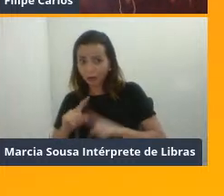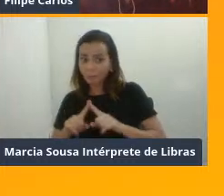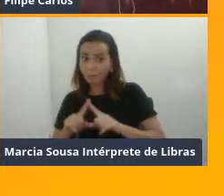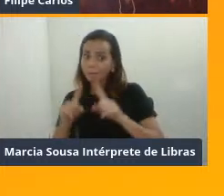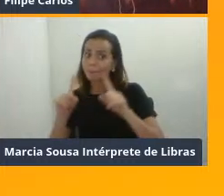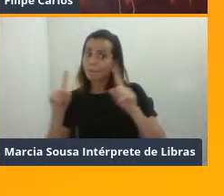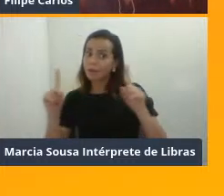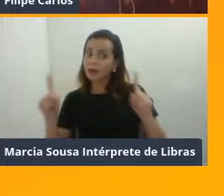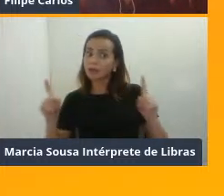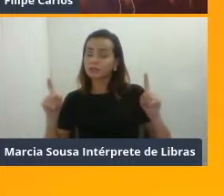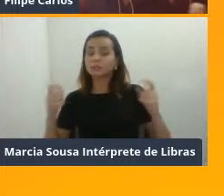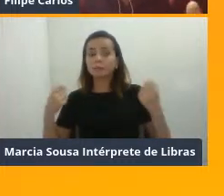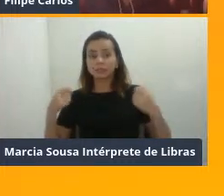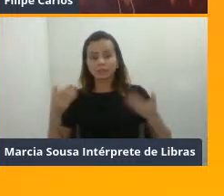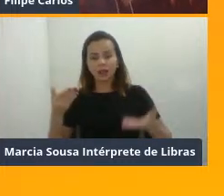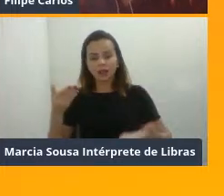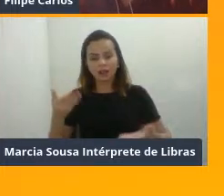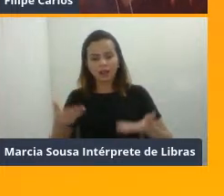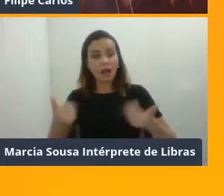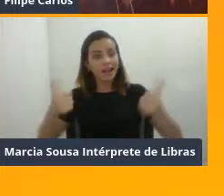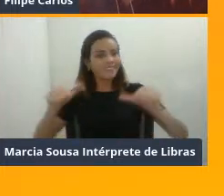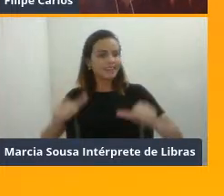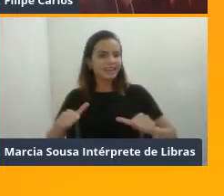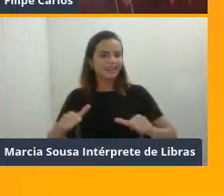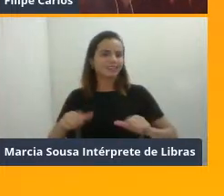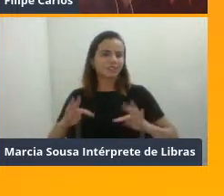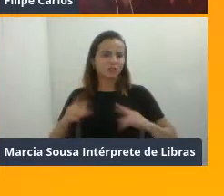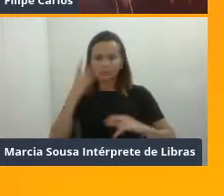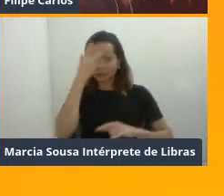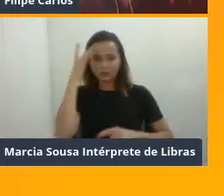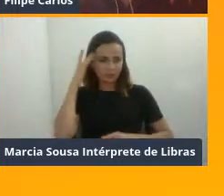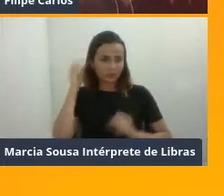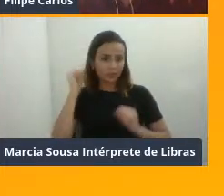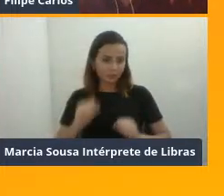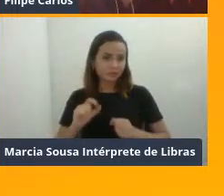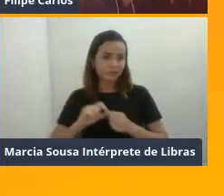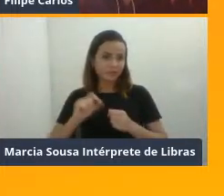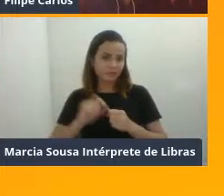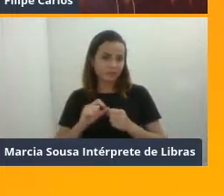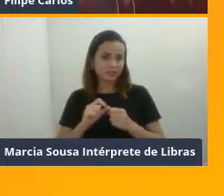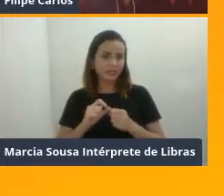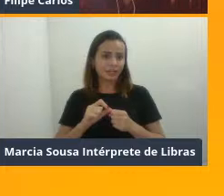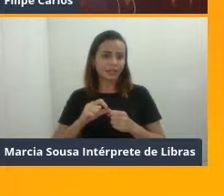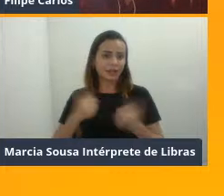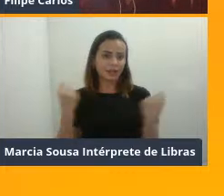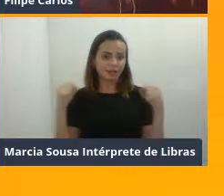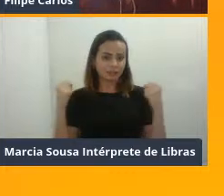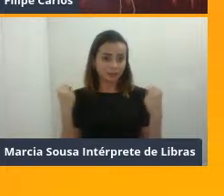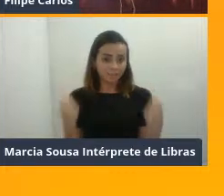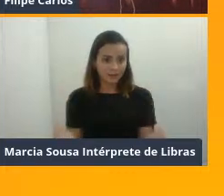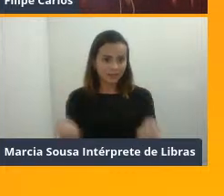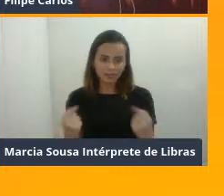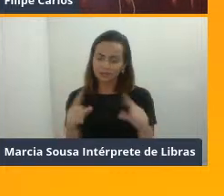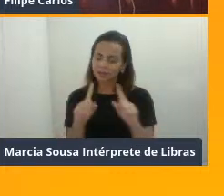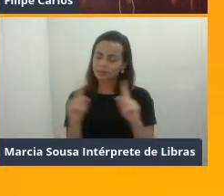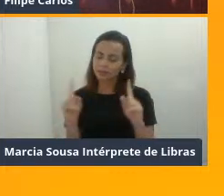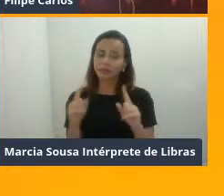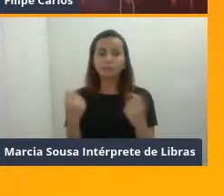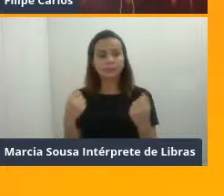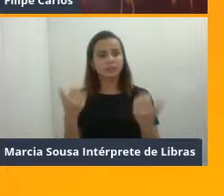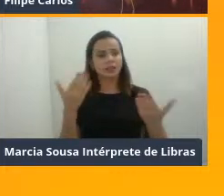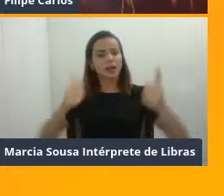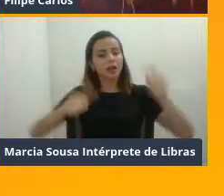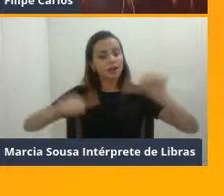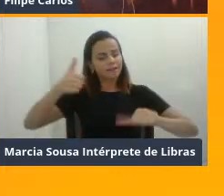tudo isso tem que ser pesado, certo? Não é todo mundo que está apto a fazer atividade física intensa, certo? Então, tudo isso é avaliado, é